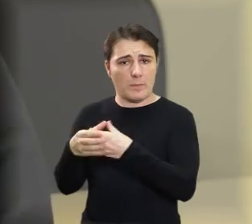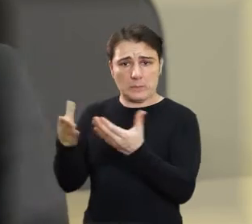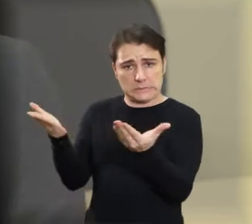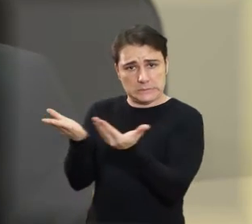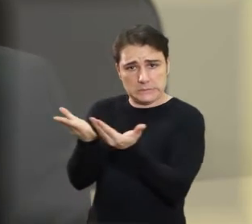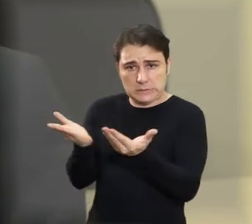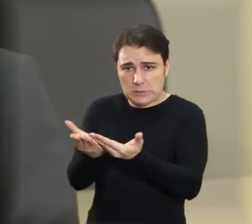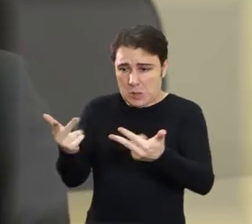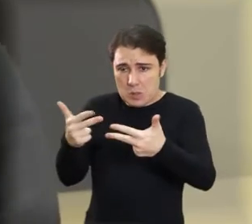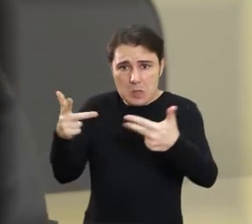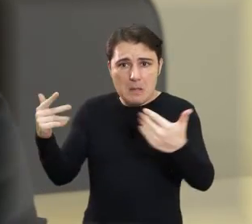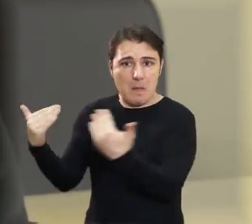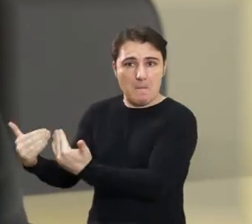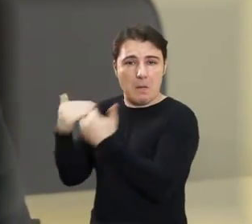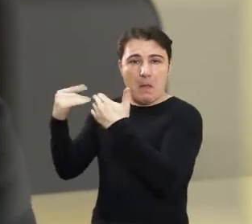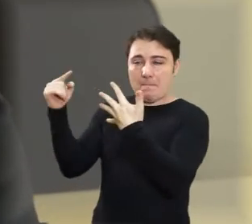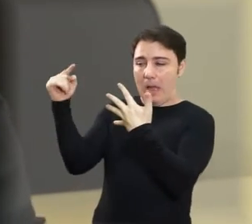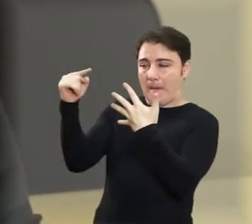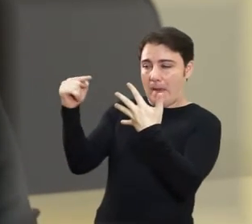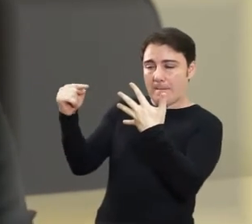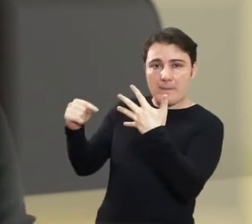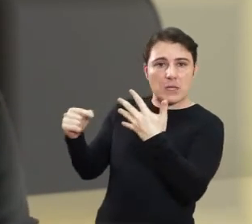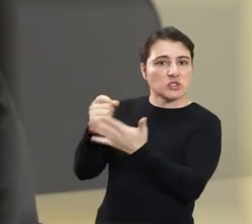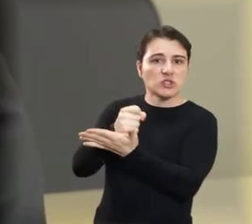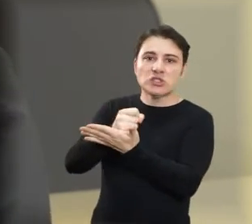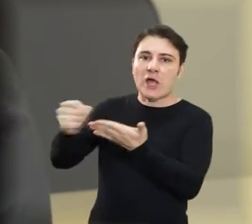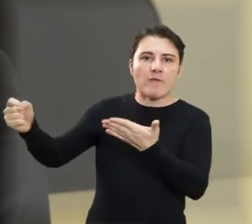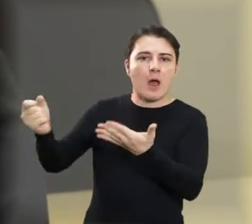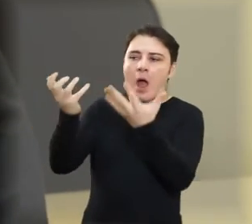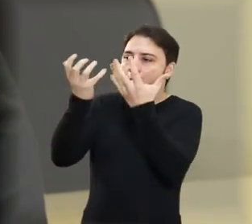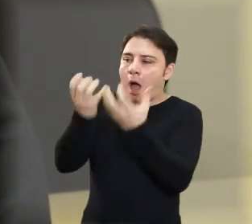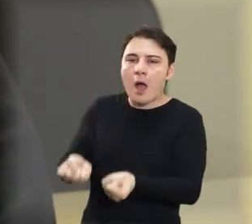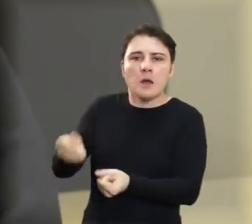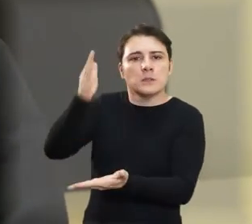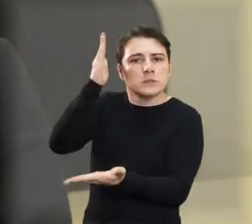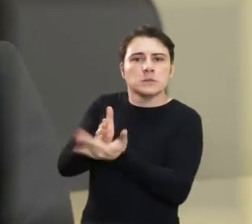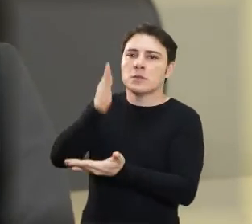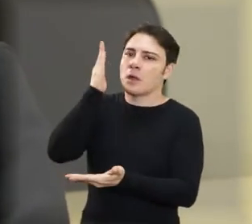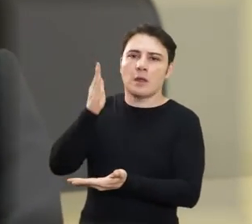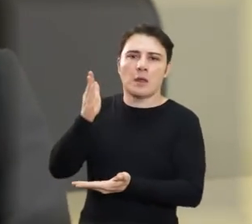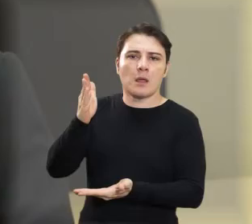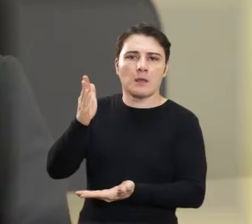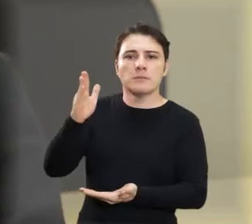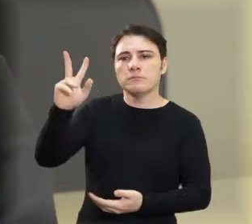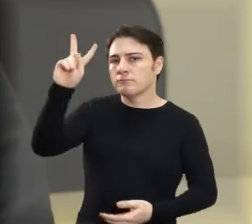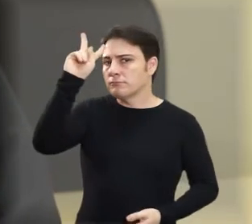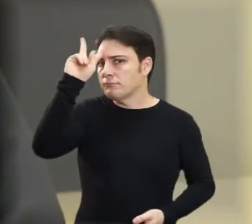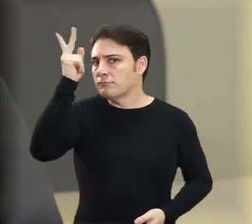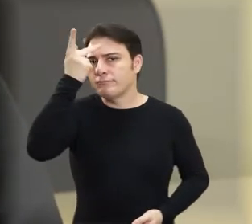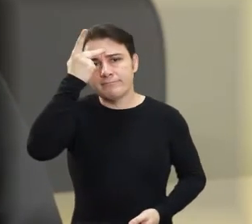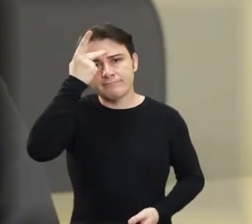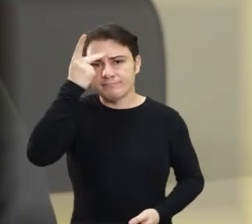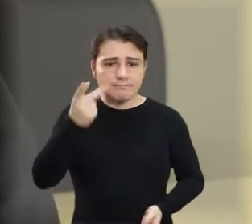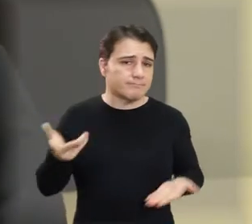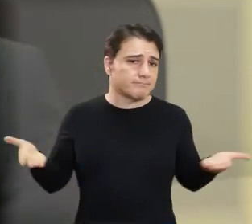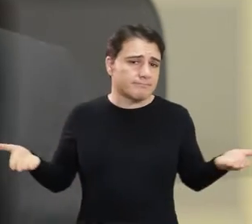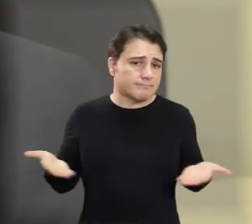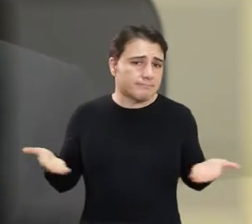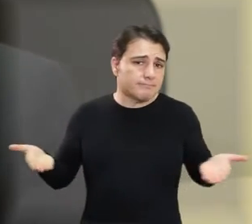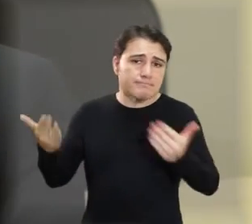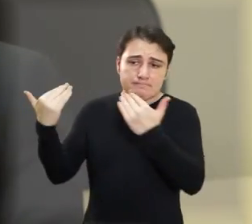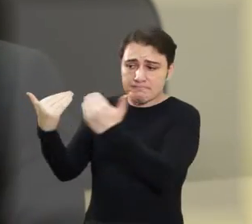Porque nós não podemos aceitar situações que nós mesmos, muitos evangélicos, há um tempo atrás,